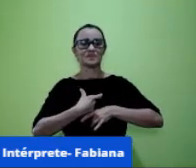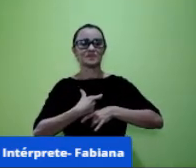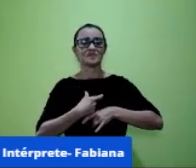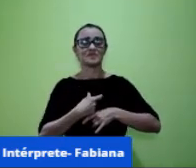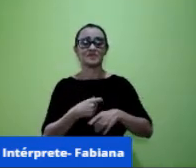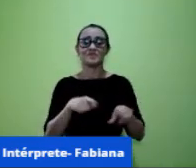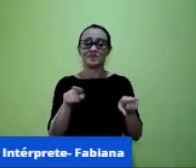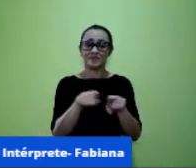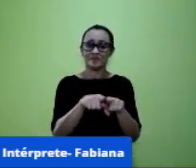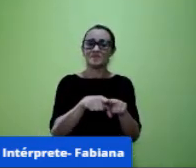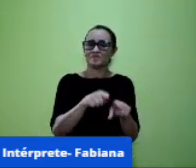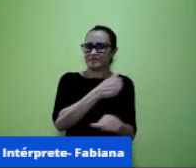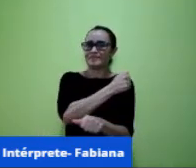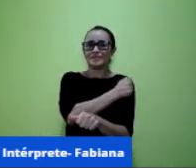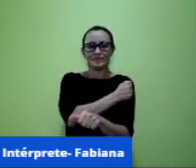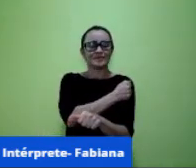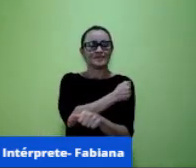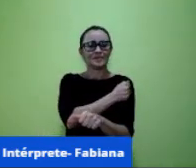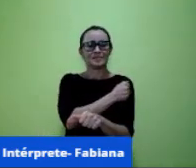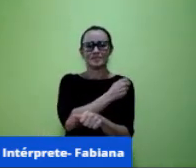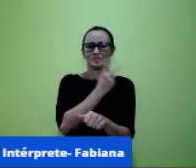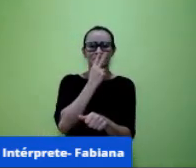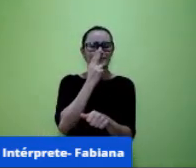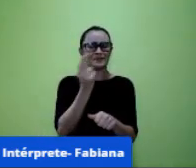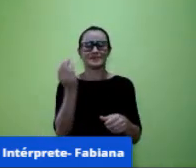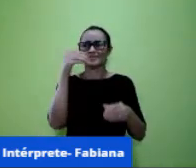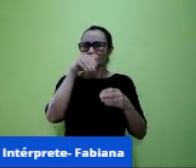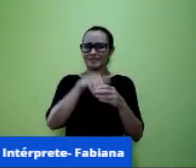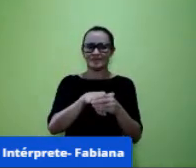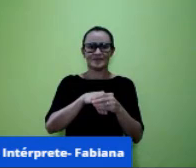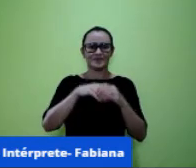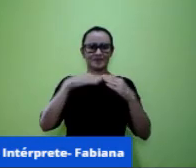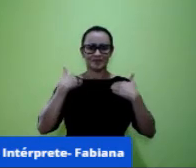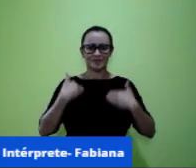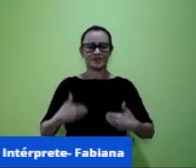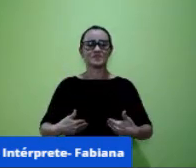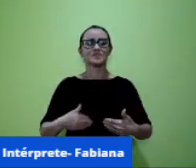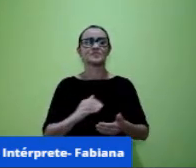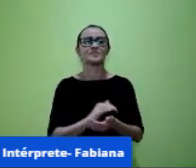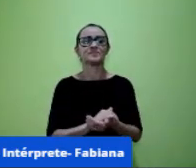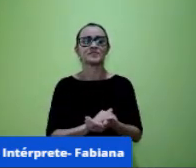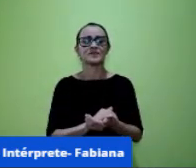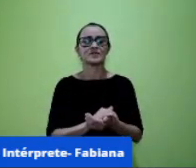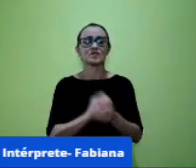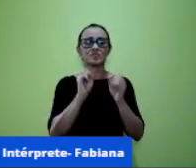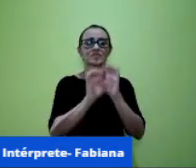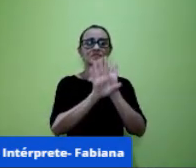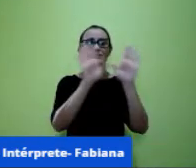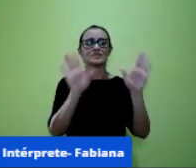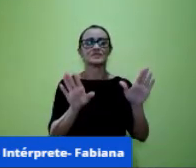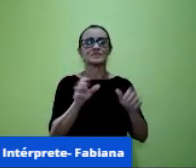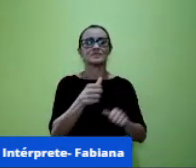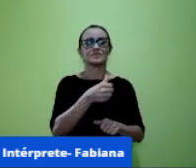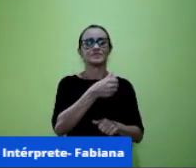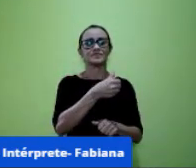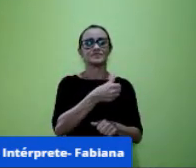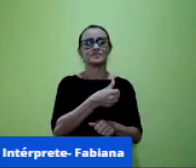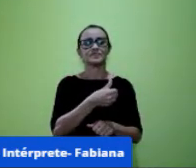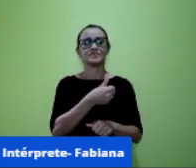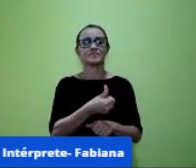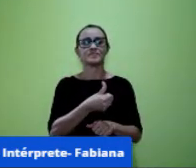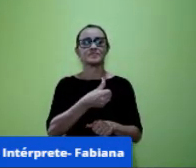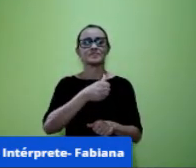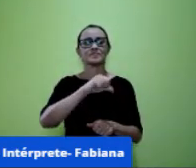a extensão do corpo né o celular em 1947 só pra dar um entendimento vem a tecnologia do celular